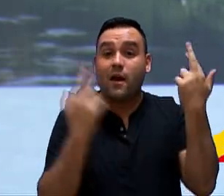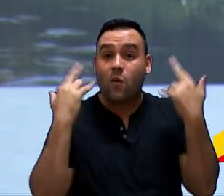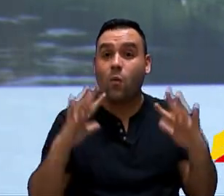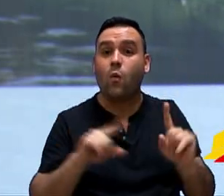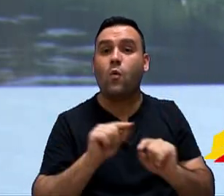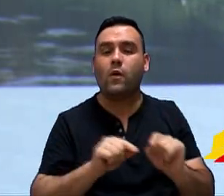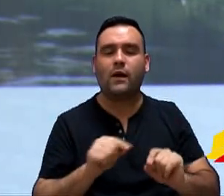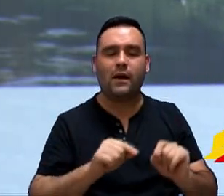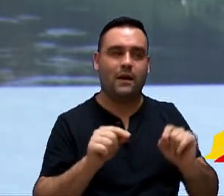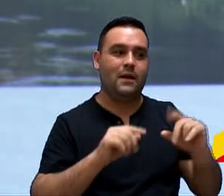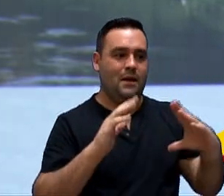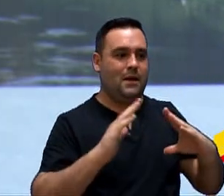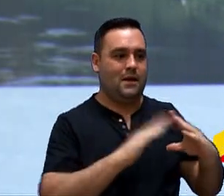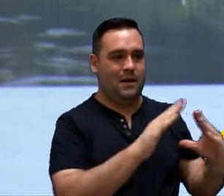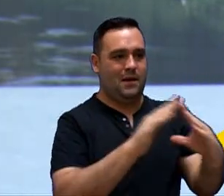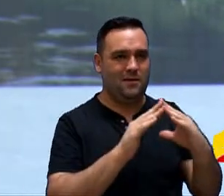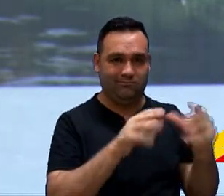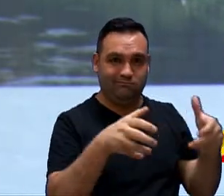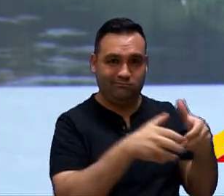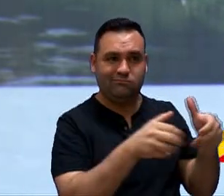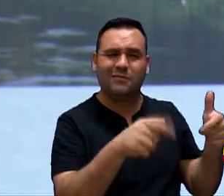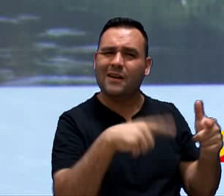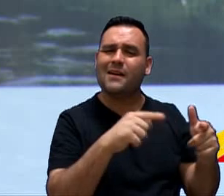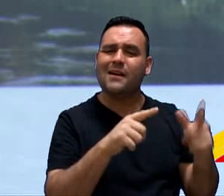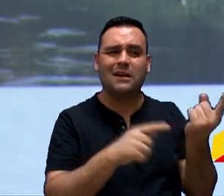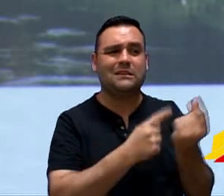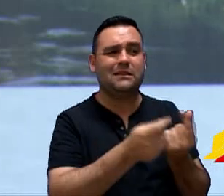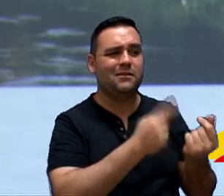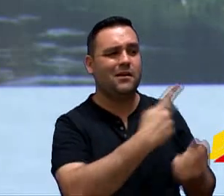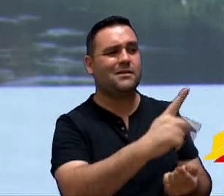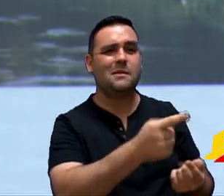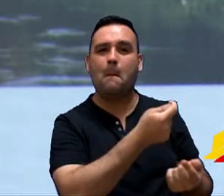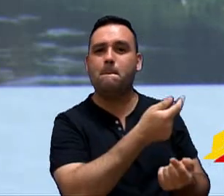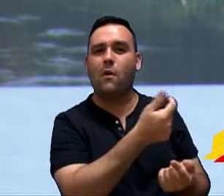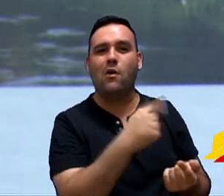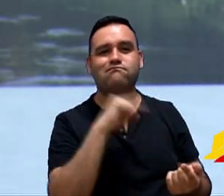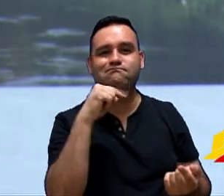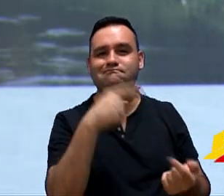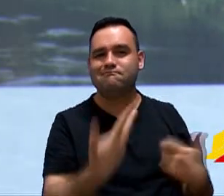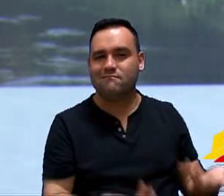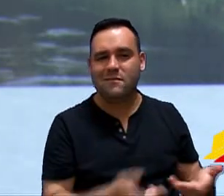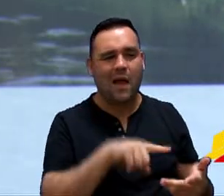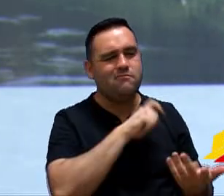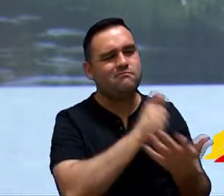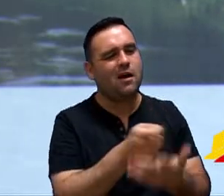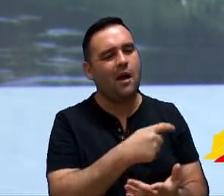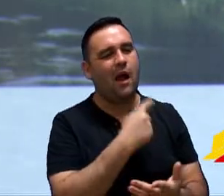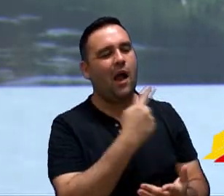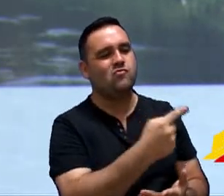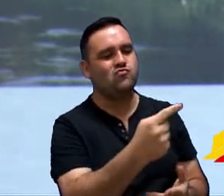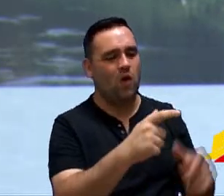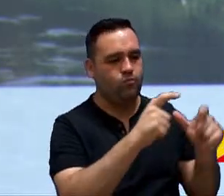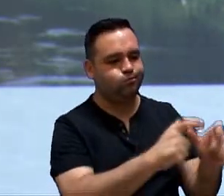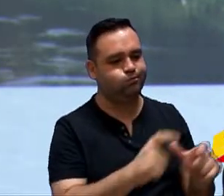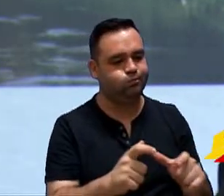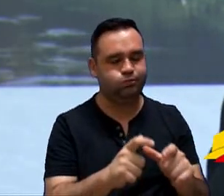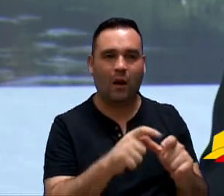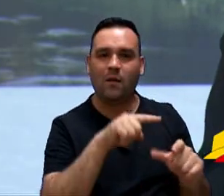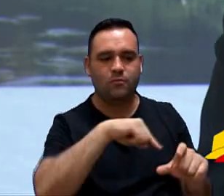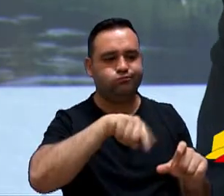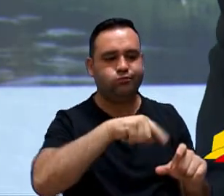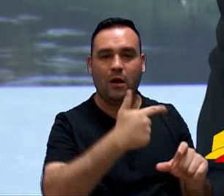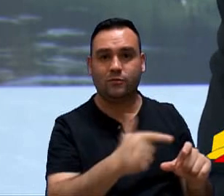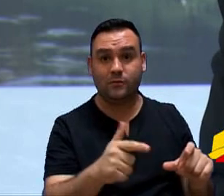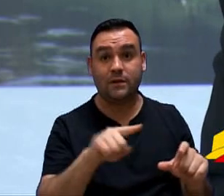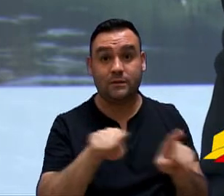em França, esses núcleos habitacionais, o volume de recursos deles é muito pouco, neles não tem condições de fazer individualização. E, acima de